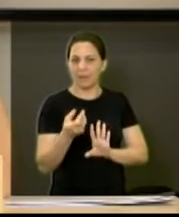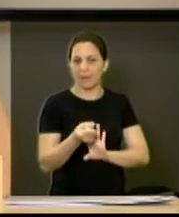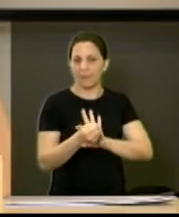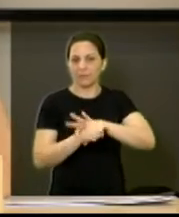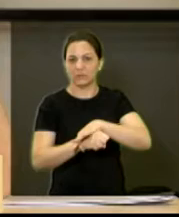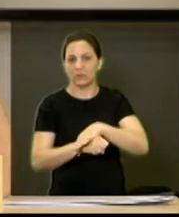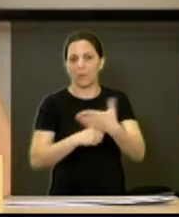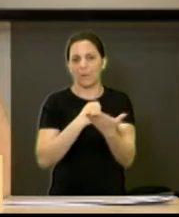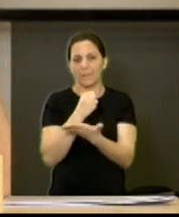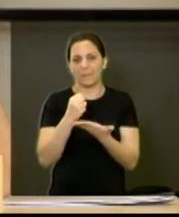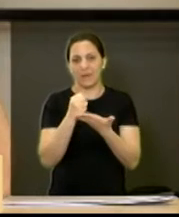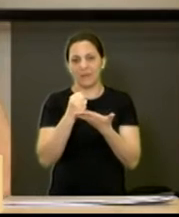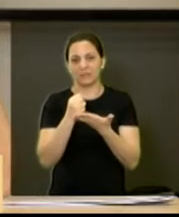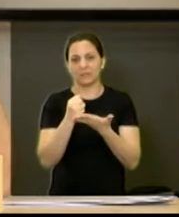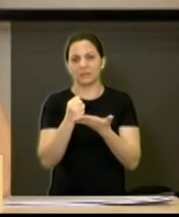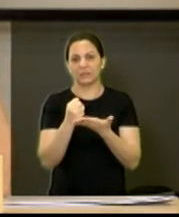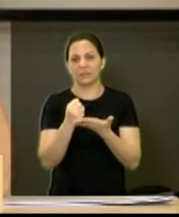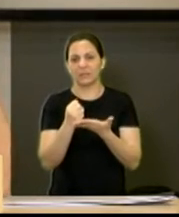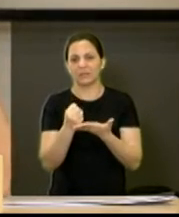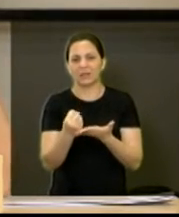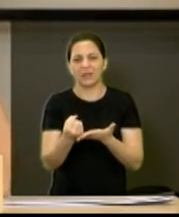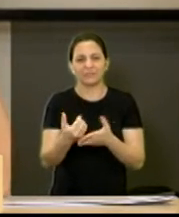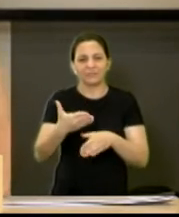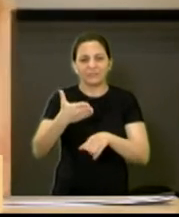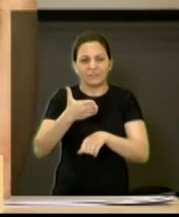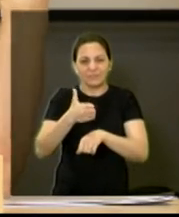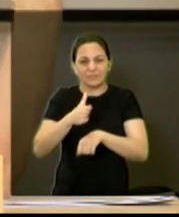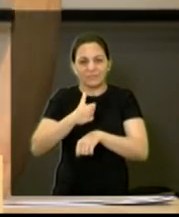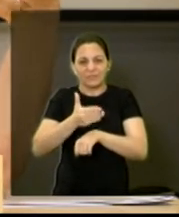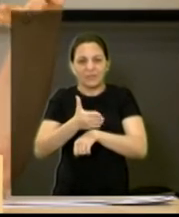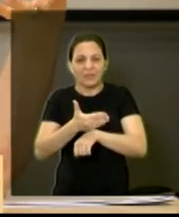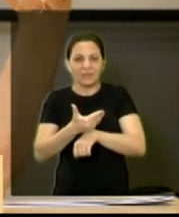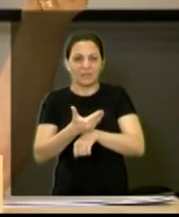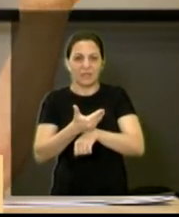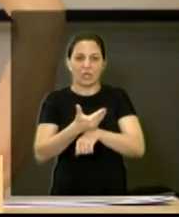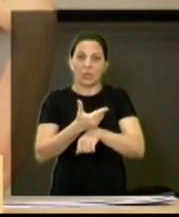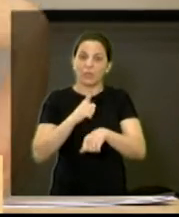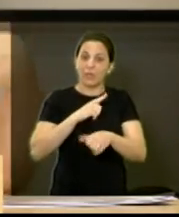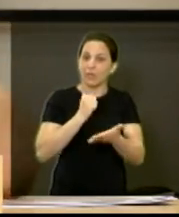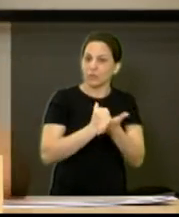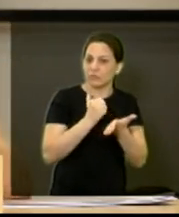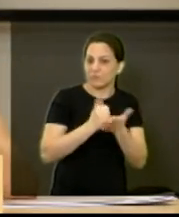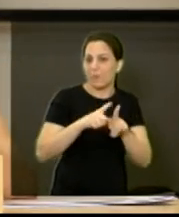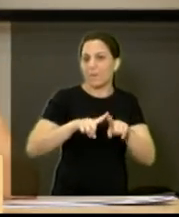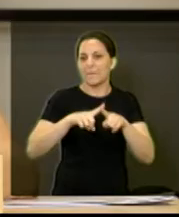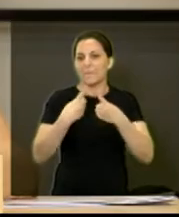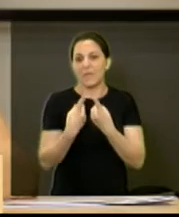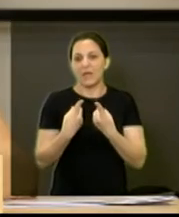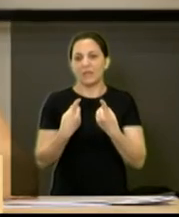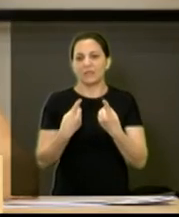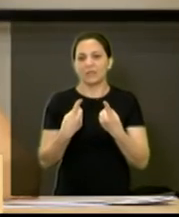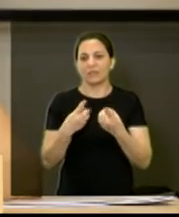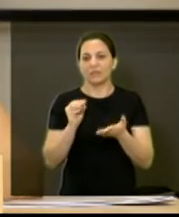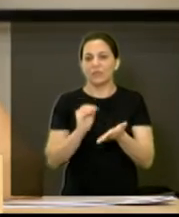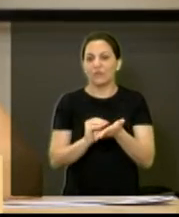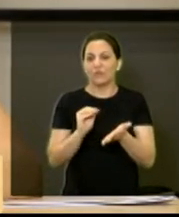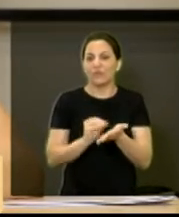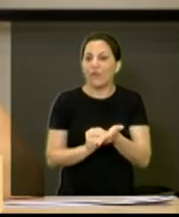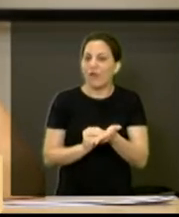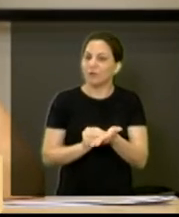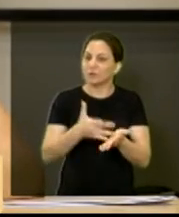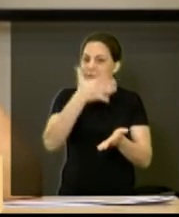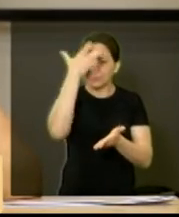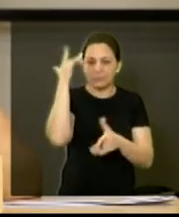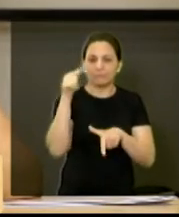acabou ficando meio que defasado. Houve algumas contratações, mas ainda não são as suficientes.